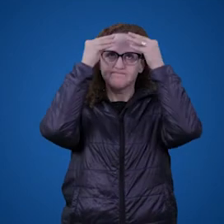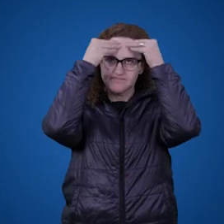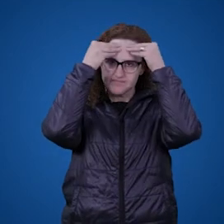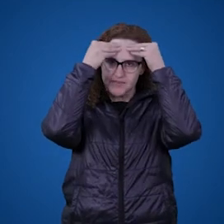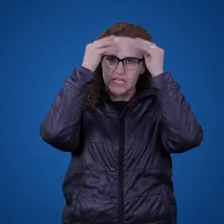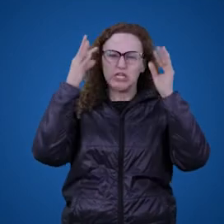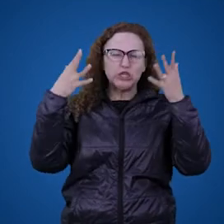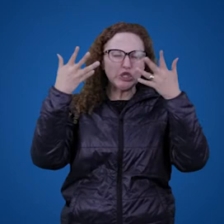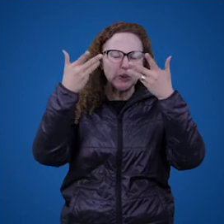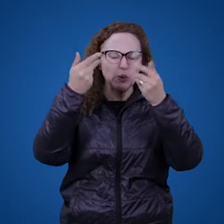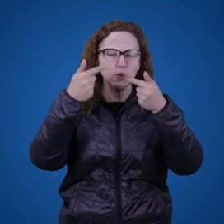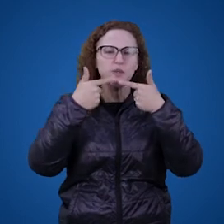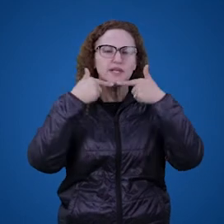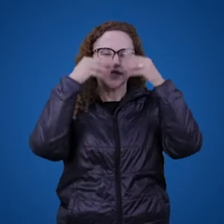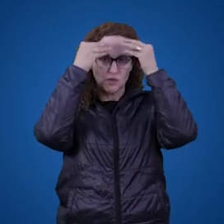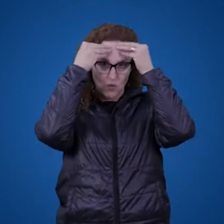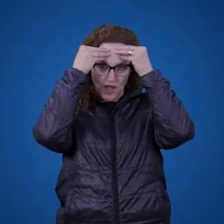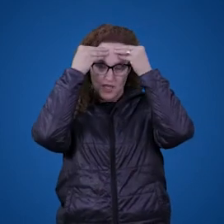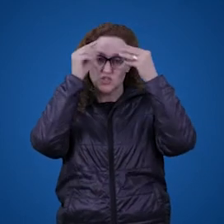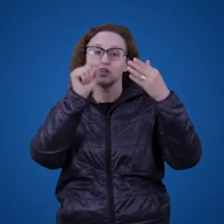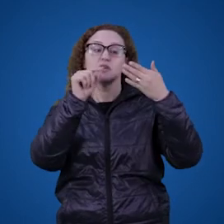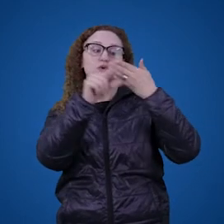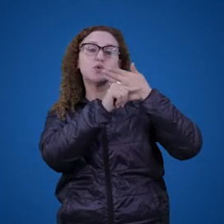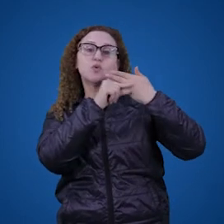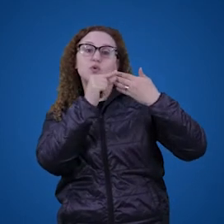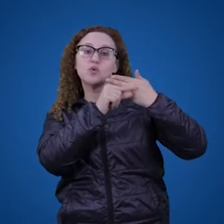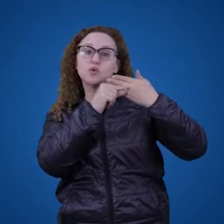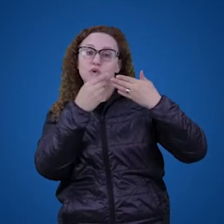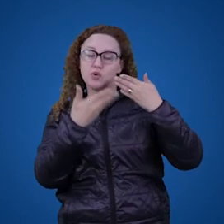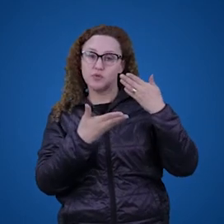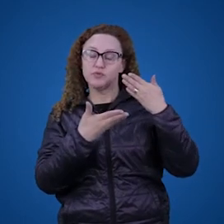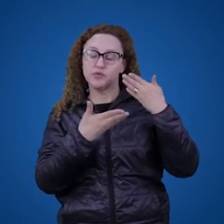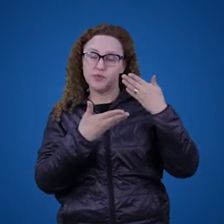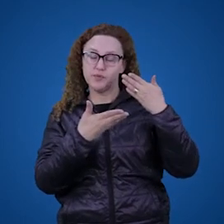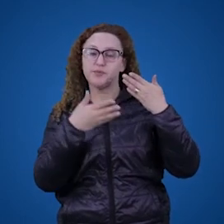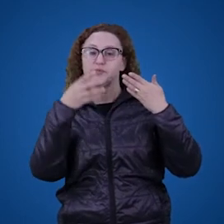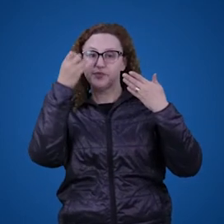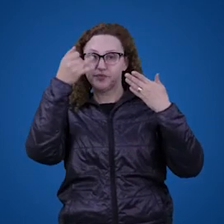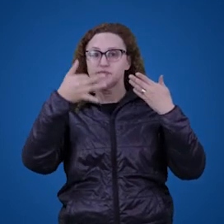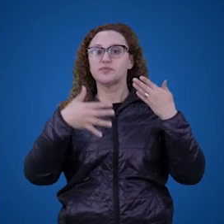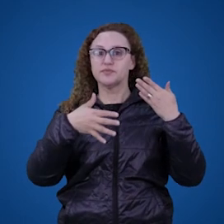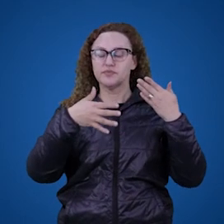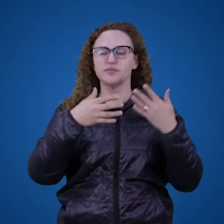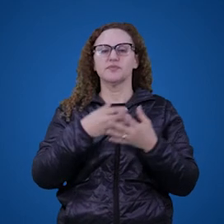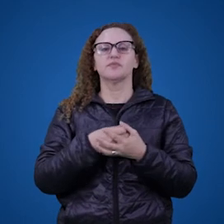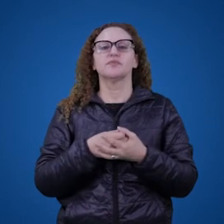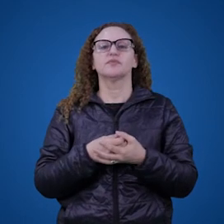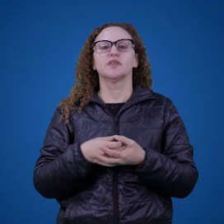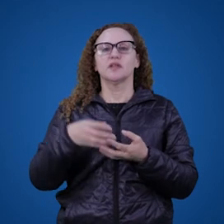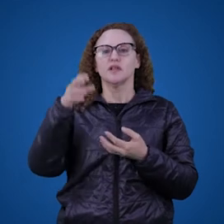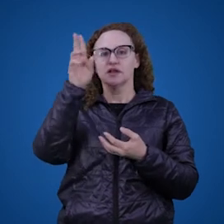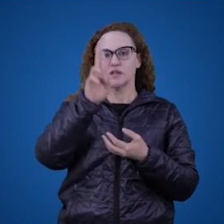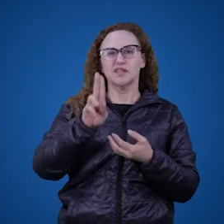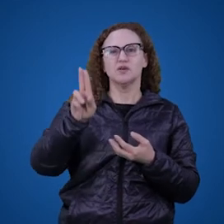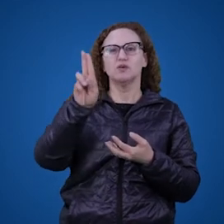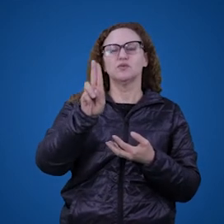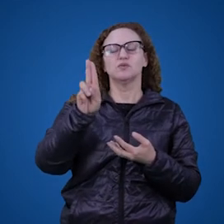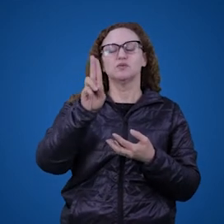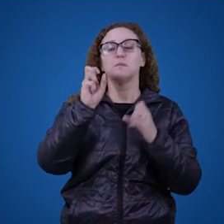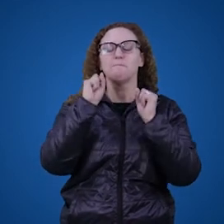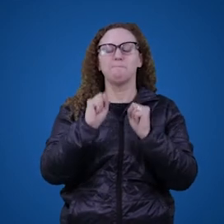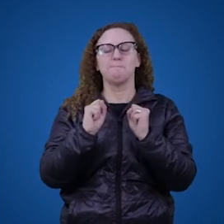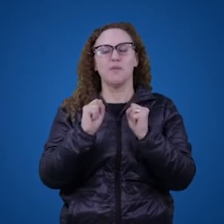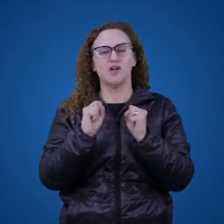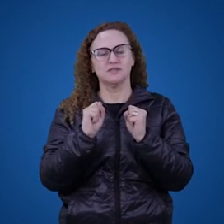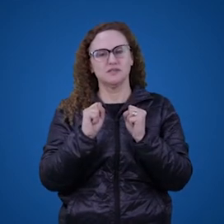linguagem pode ser lida, pelo menos era o que acreditava ou o acredita teóricos do uso, pode ser lida em